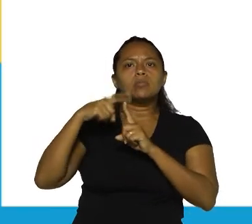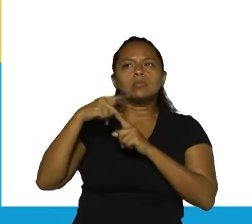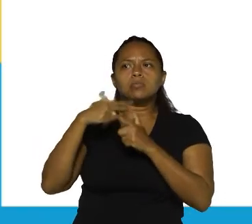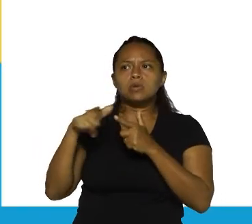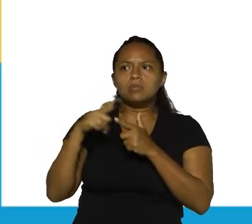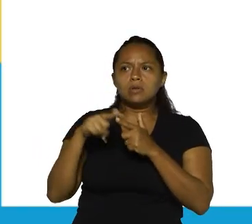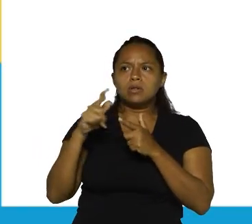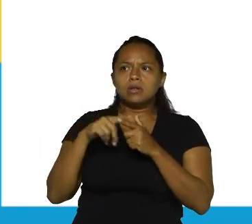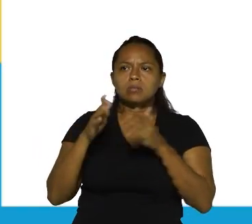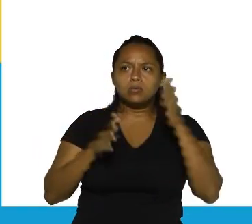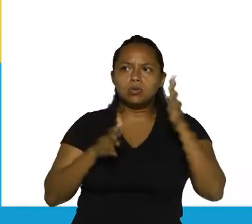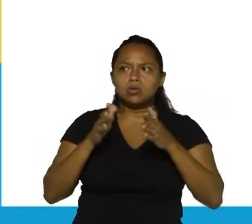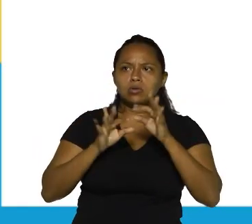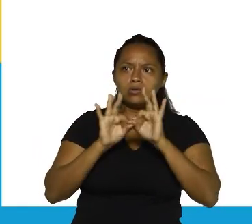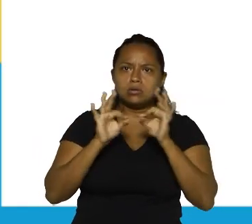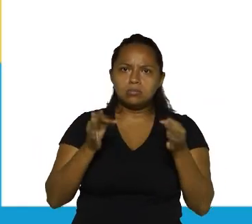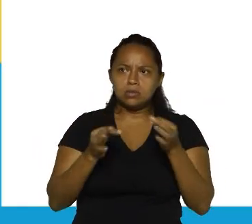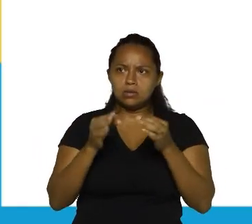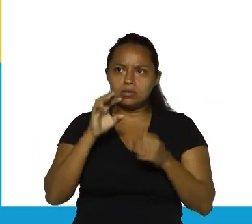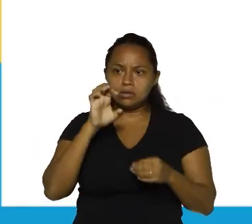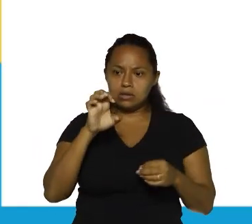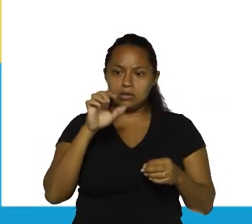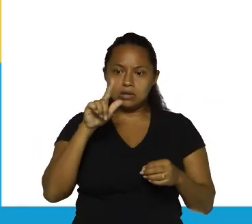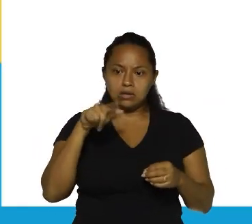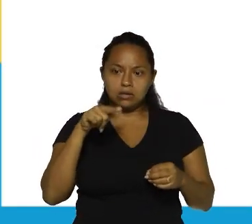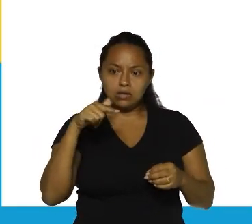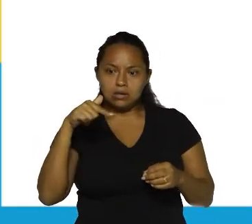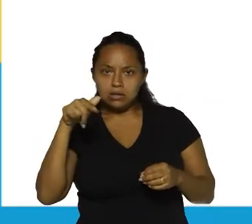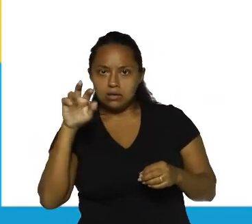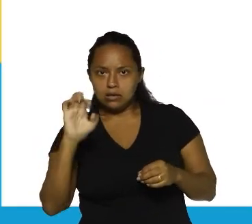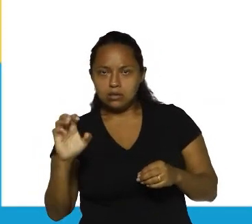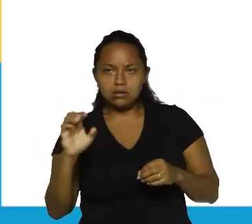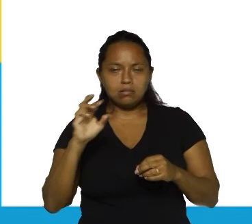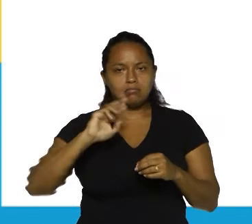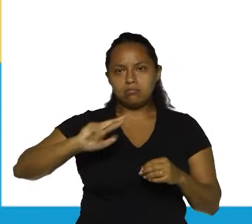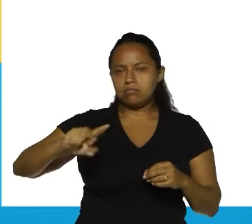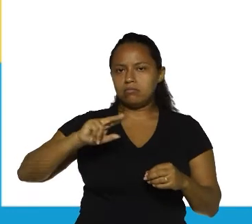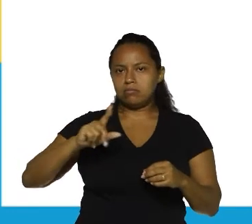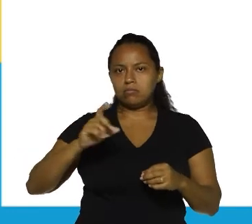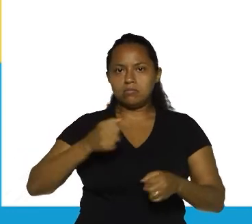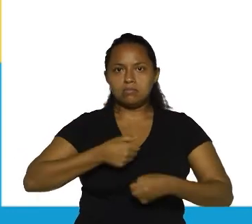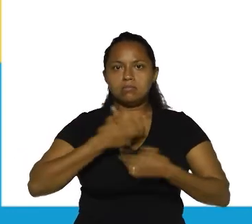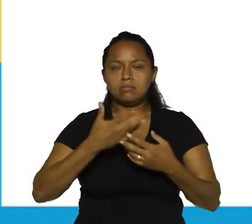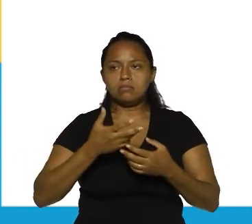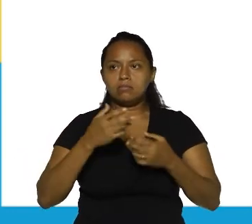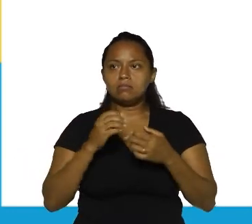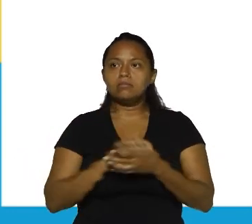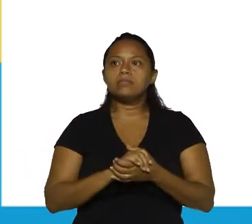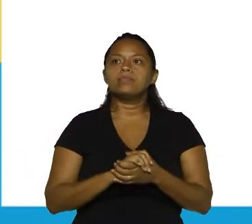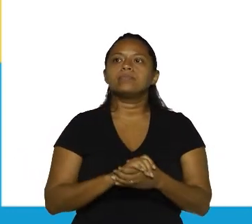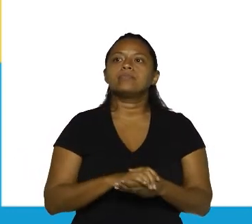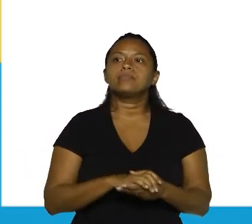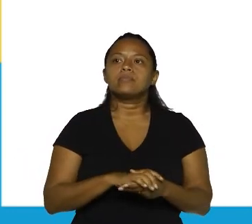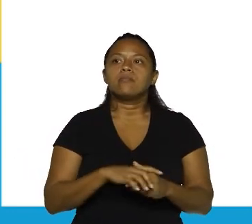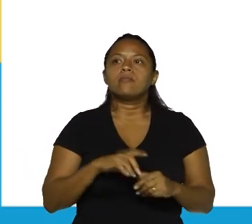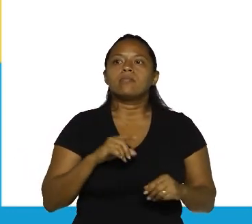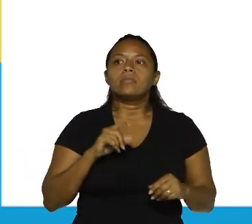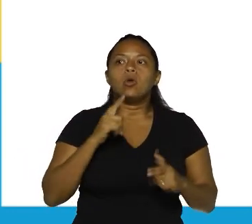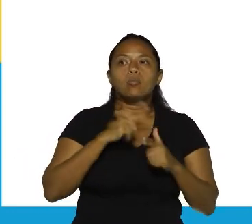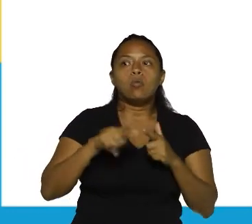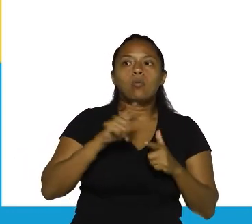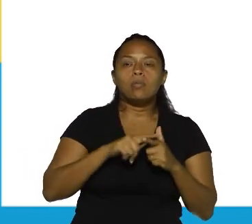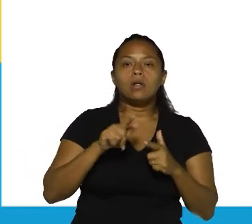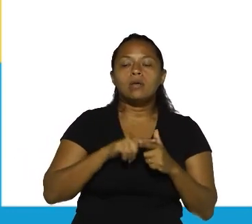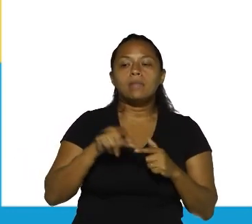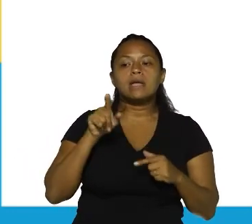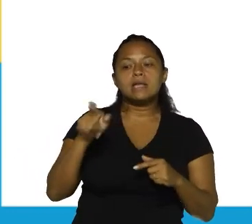simples, porque o é que não conta com uma oração, não. É uma expressão de realce, ok? O problema